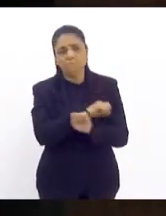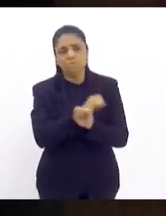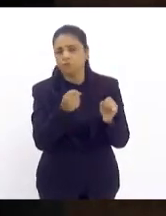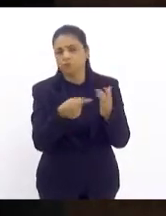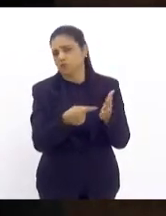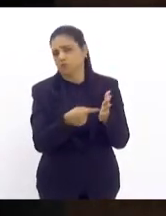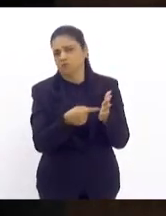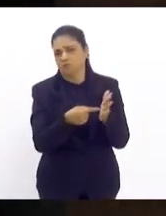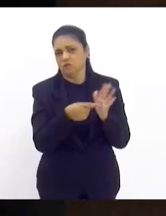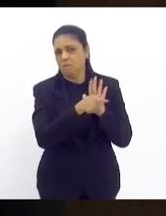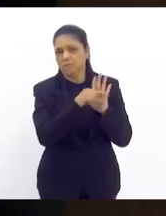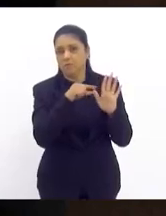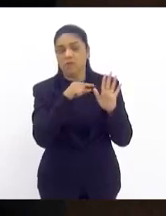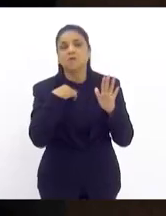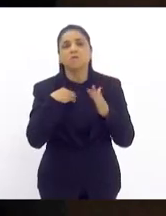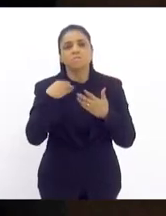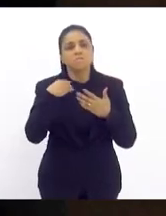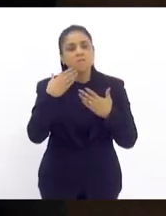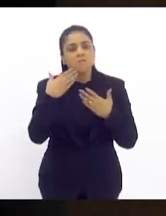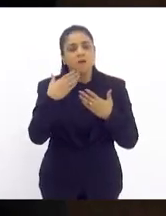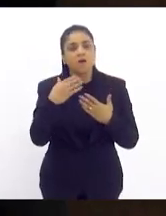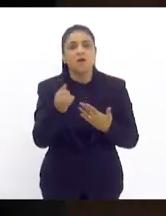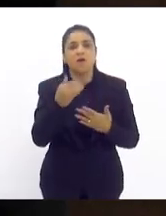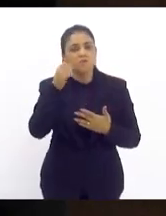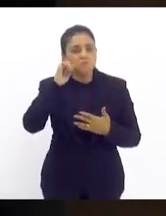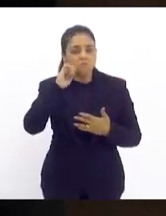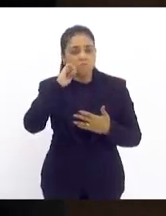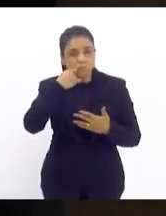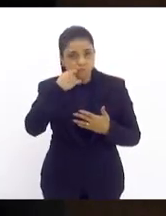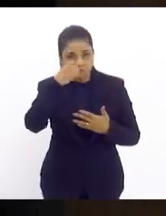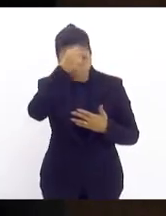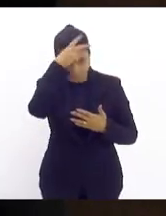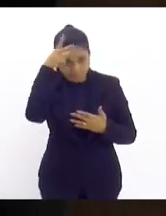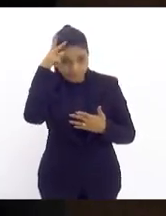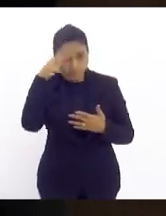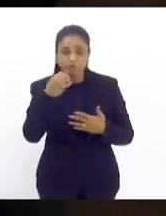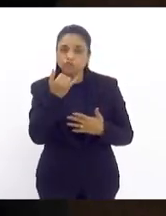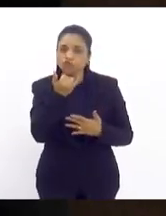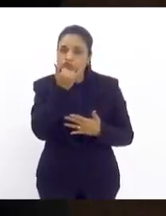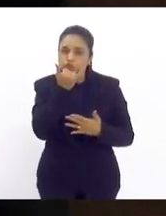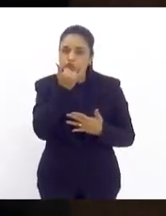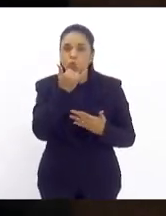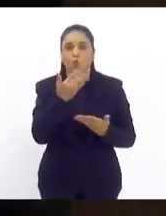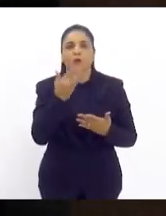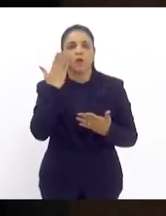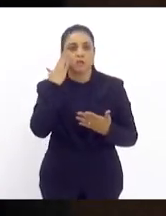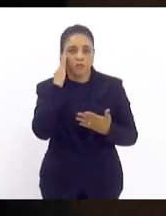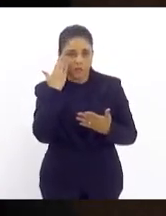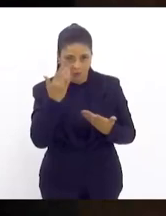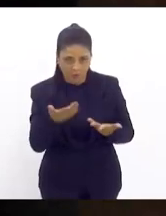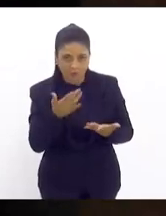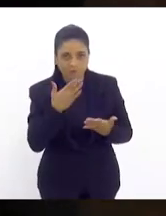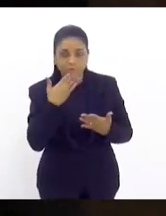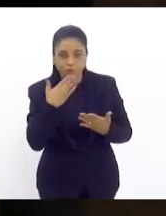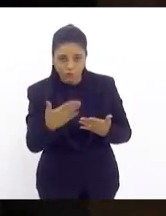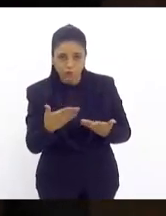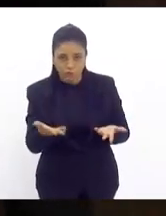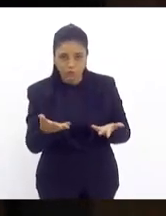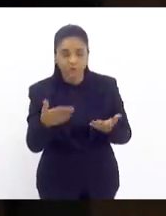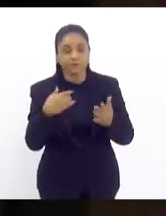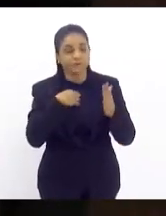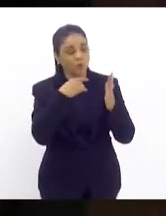E ainda bem que o prefeito Eduardo Paes pediu desculpa e entendeu. Olha o que diz na intenção do edital.